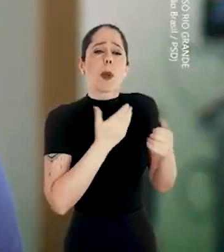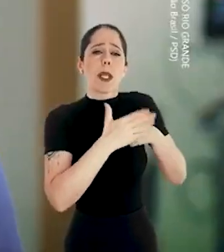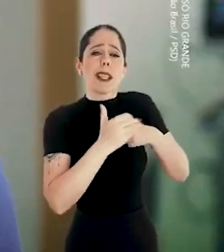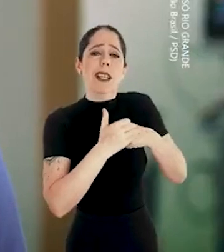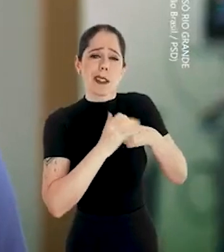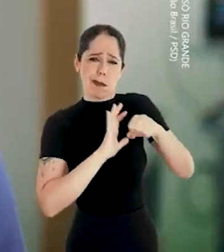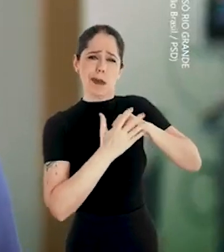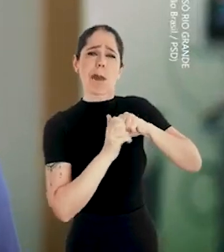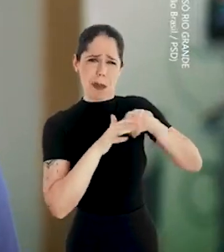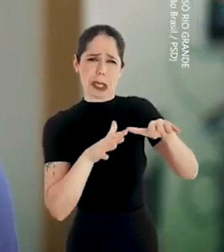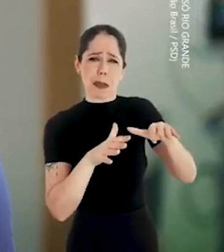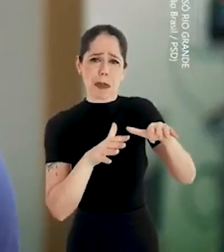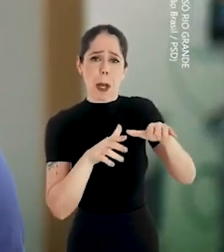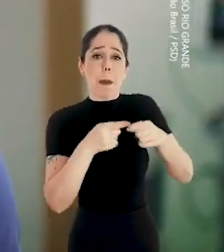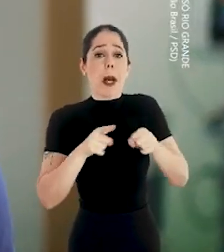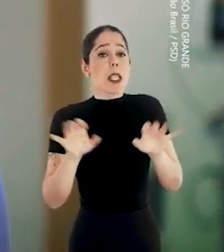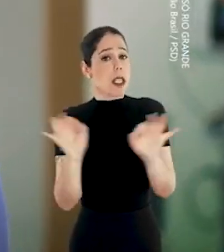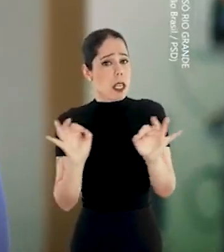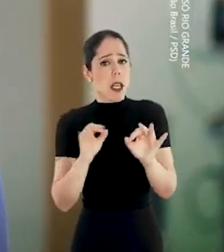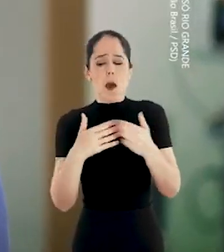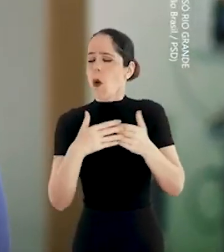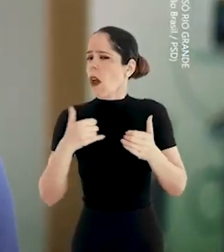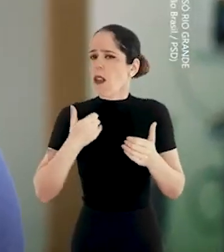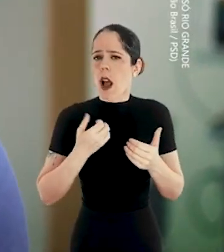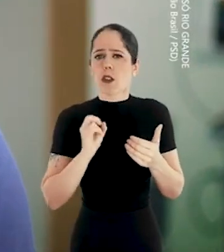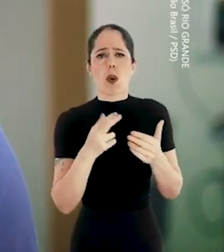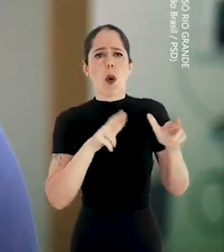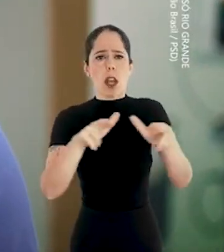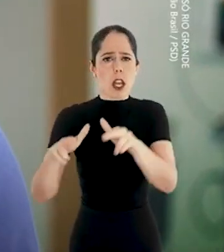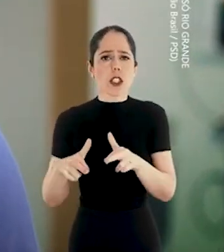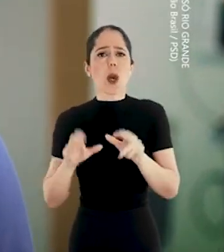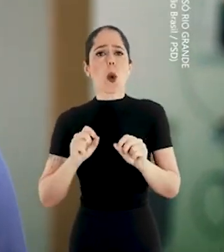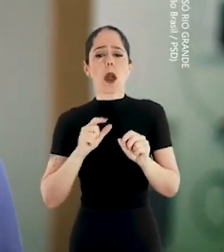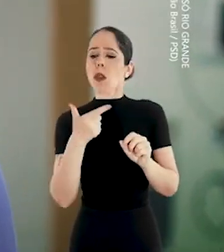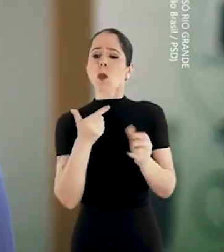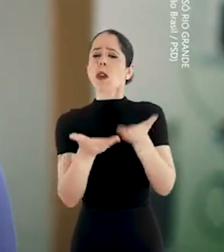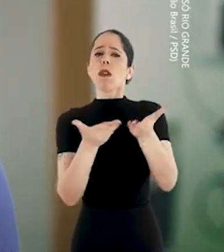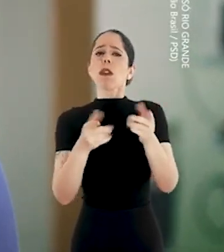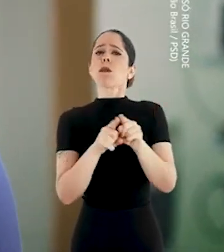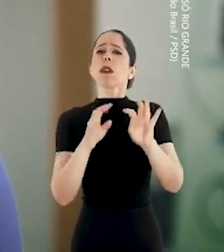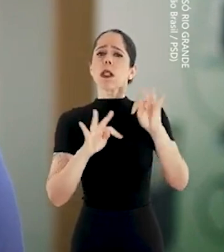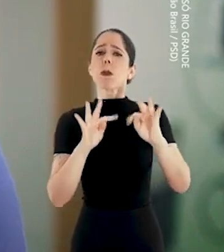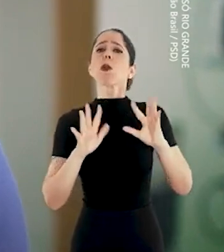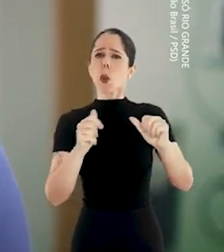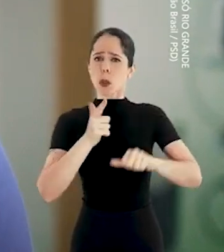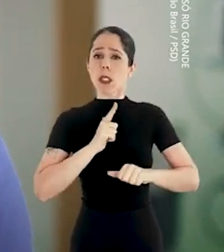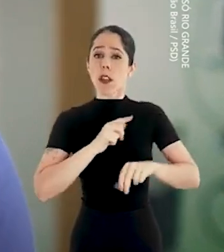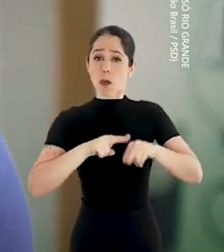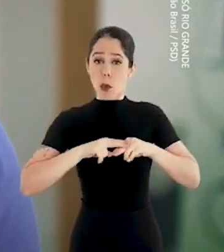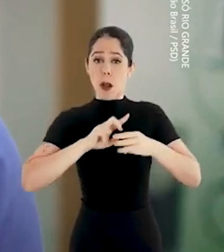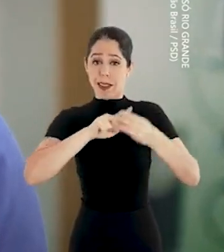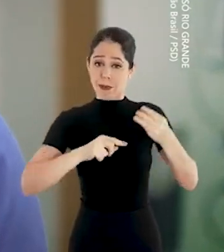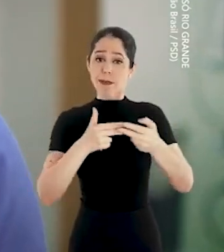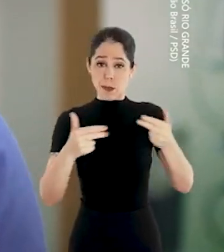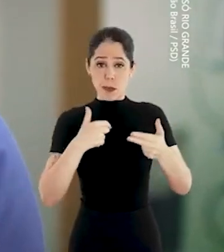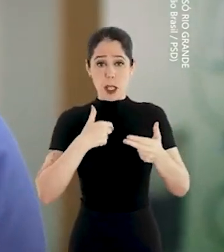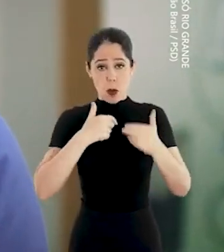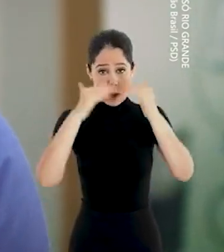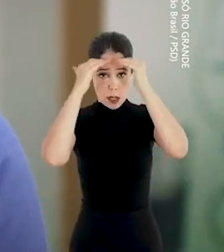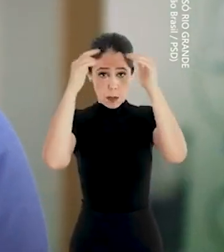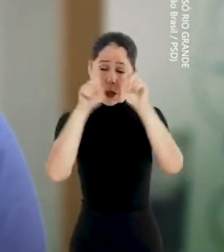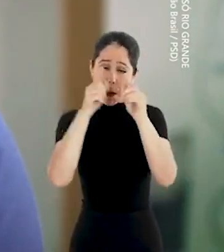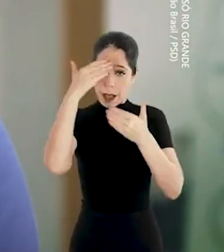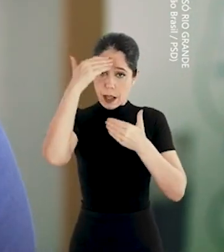Mas ninguém, de qualquer idade ou qualquer região, ficou sem atendimento e tratamento. Graças a três coisas